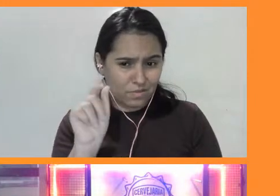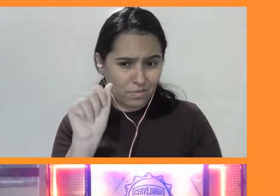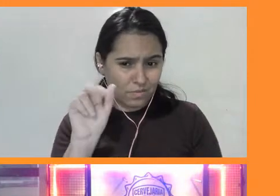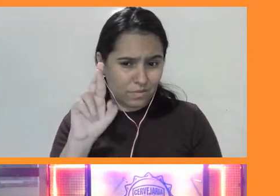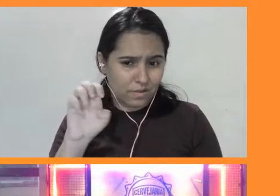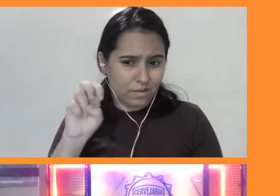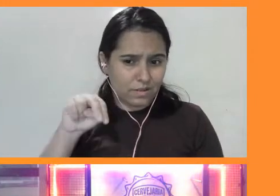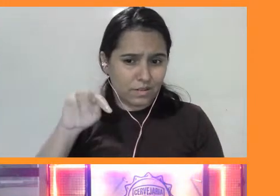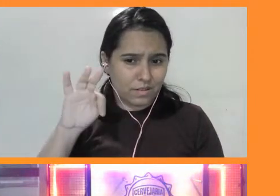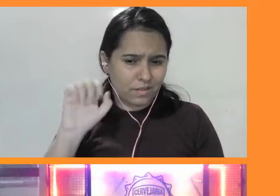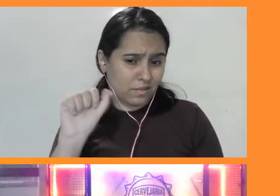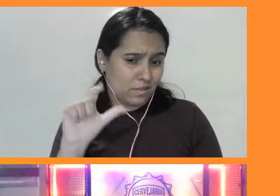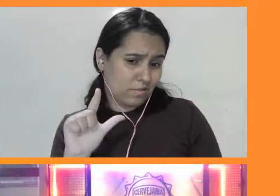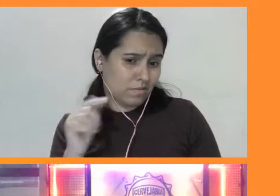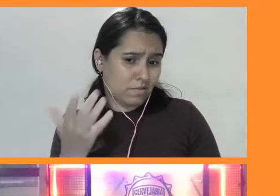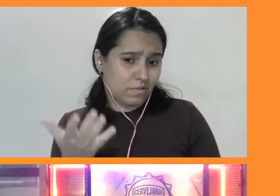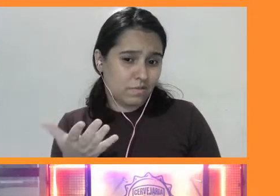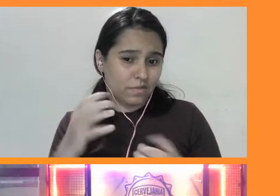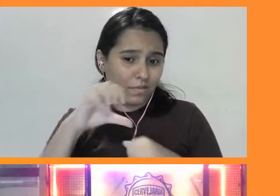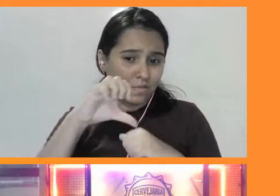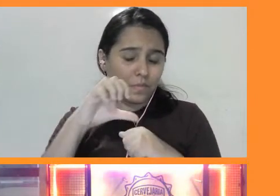Natália. Natália,